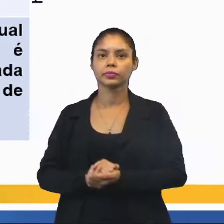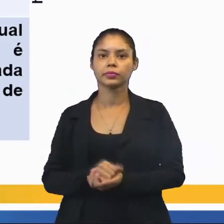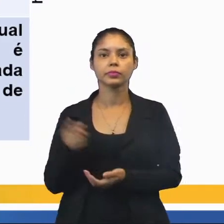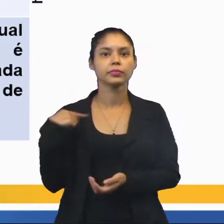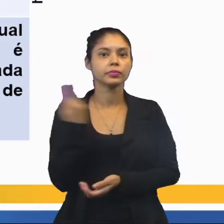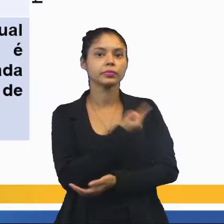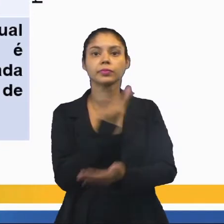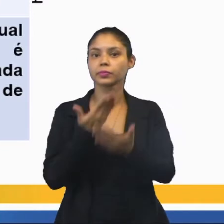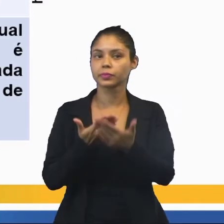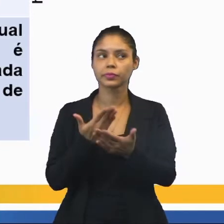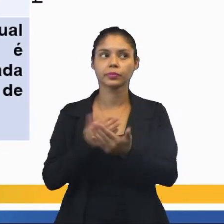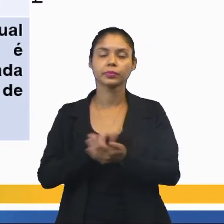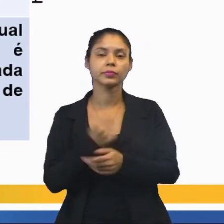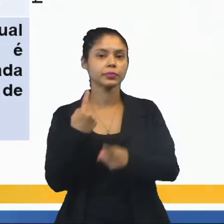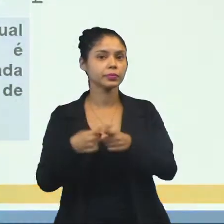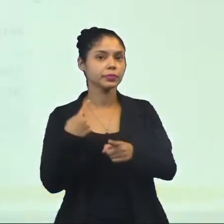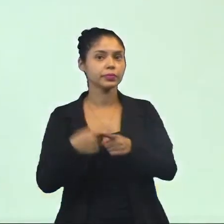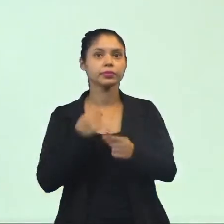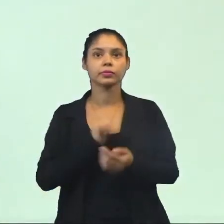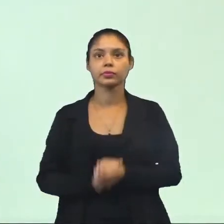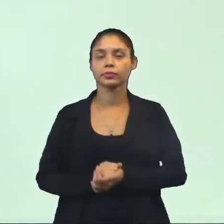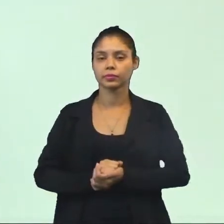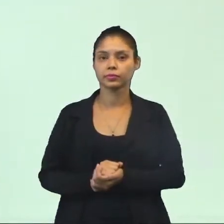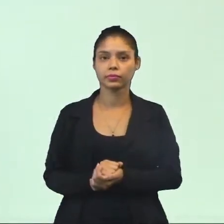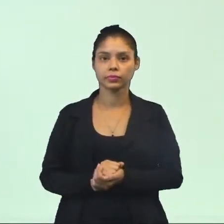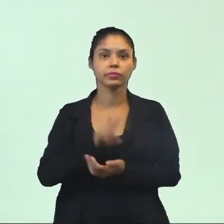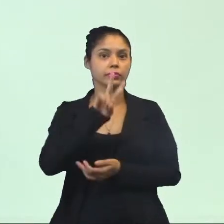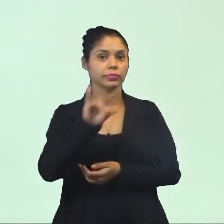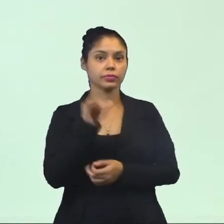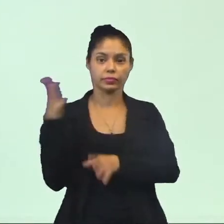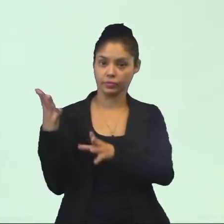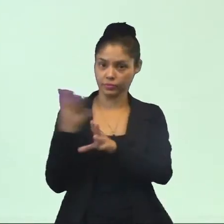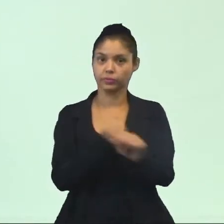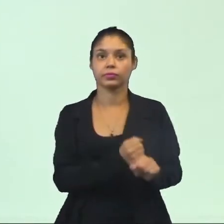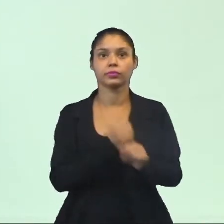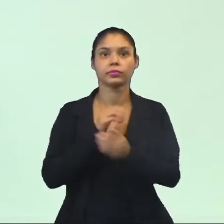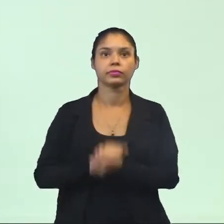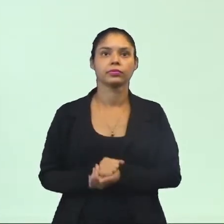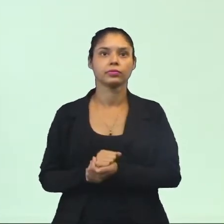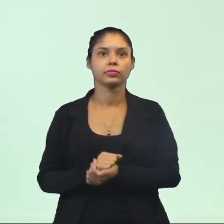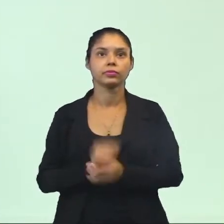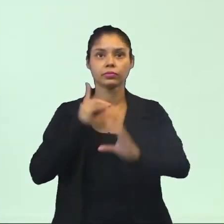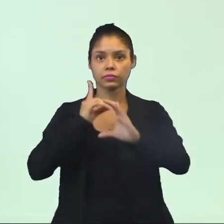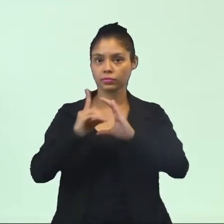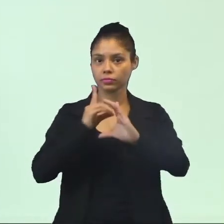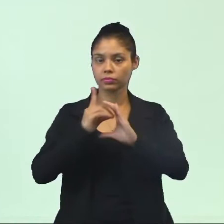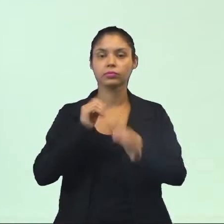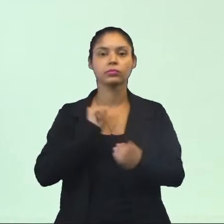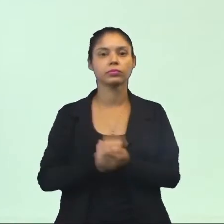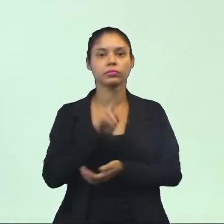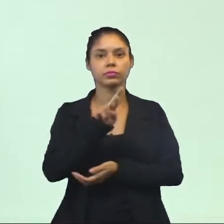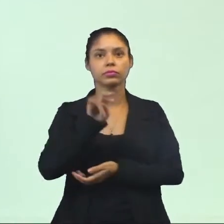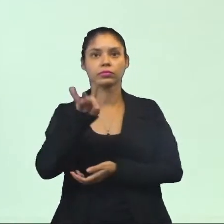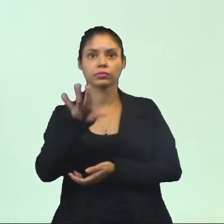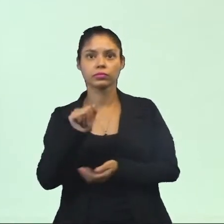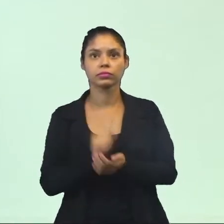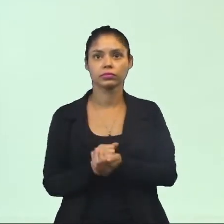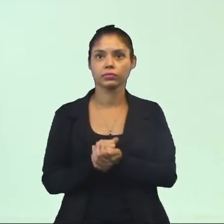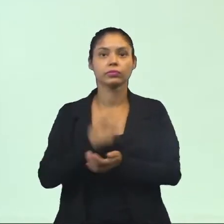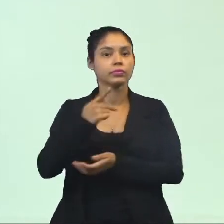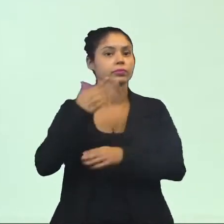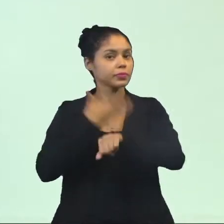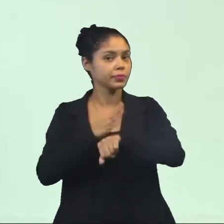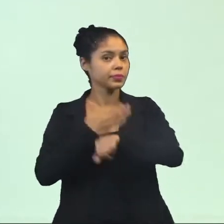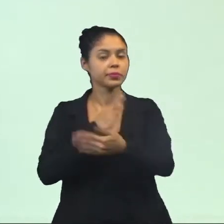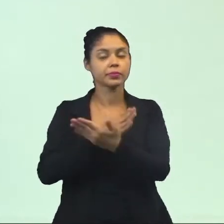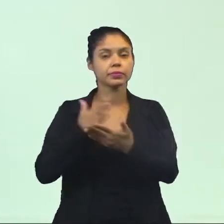nossa aula, porque a nossa aula vai abordar culto, ritual, práticas de iniciação e celebrações